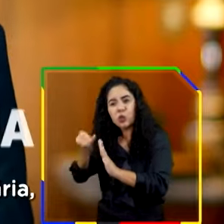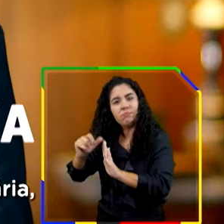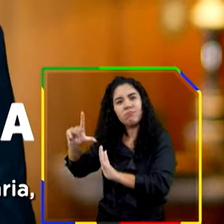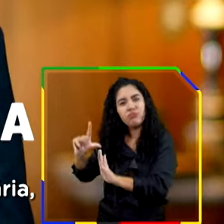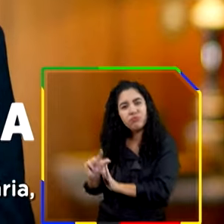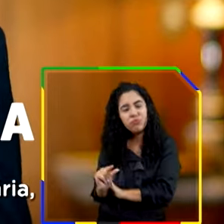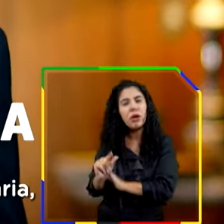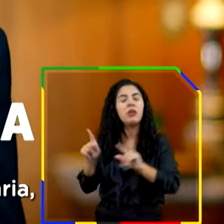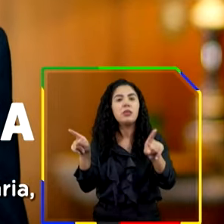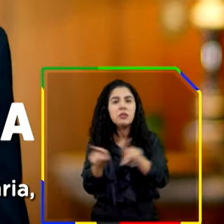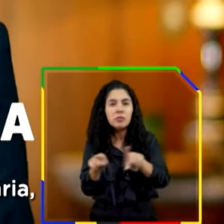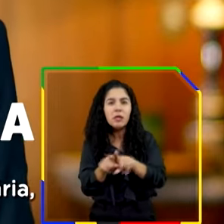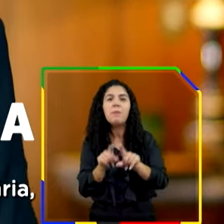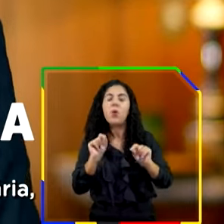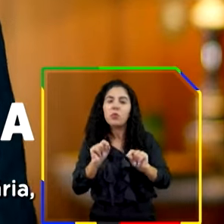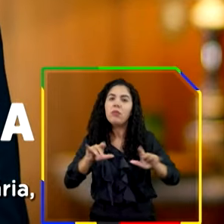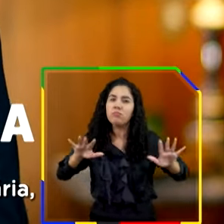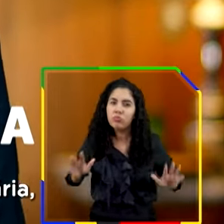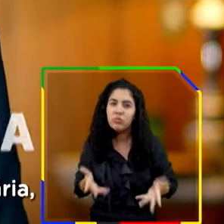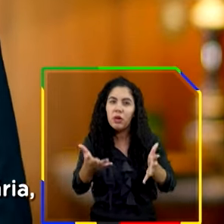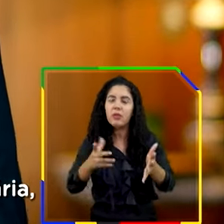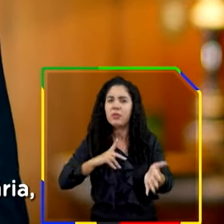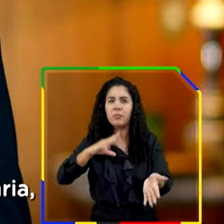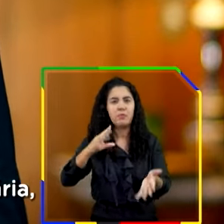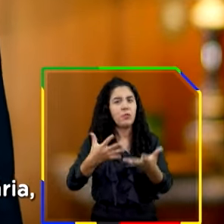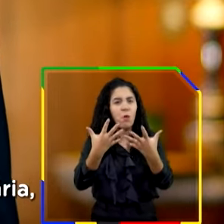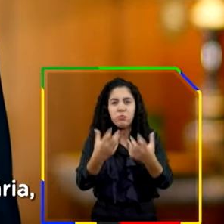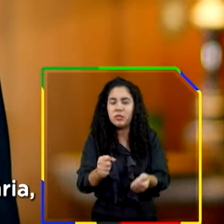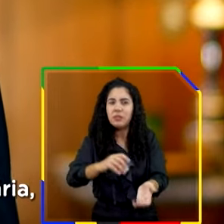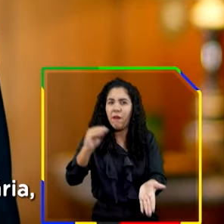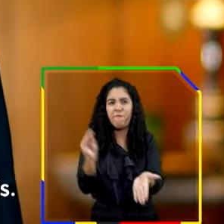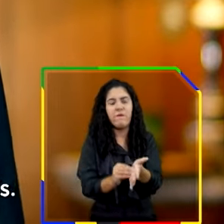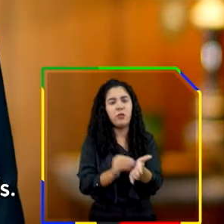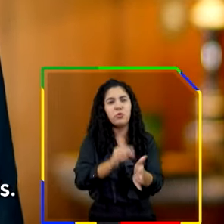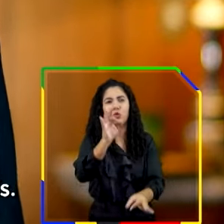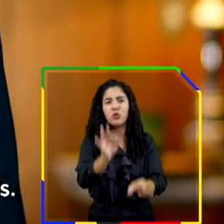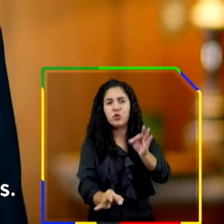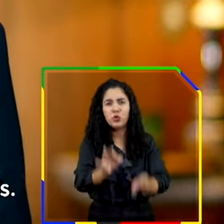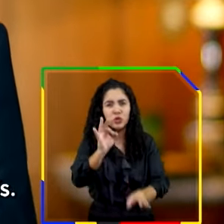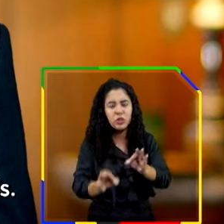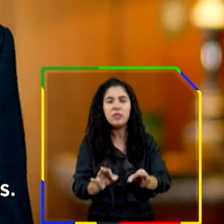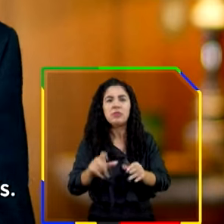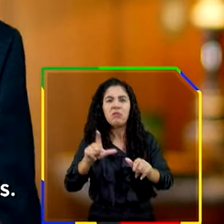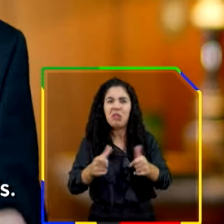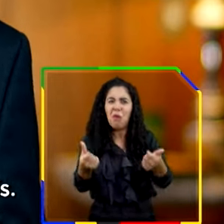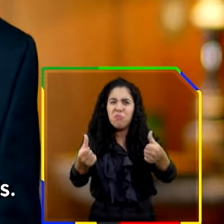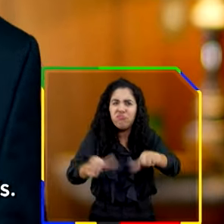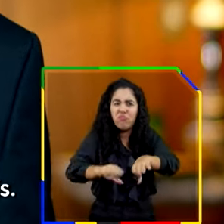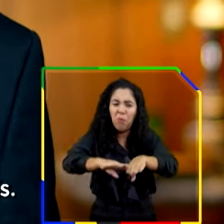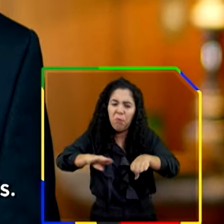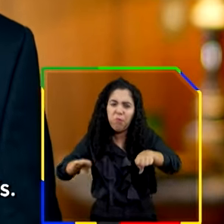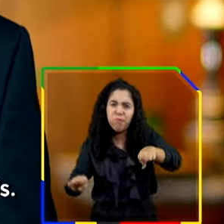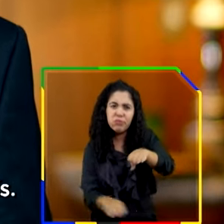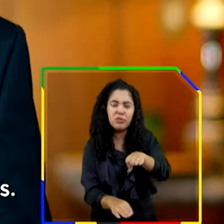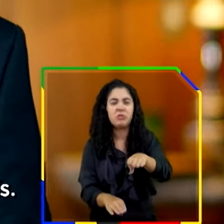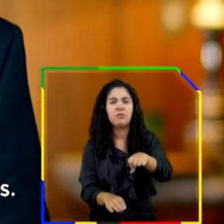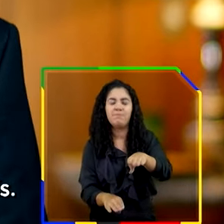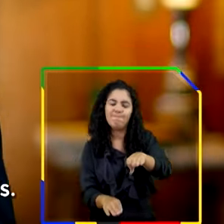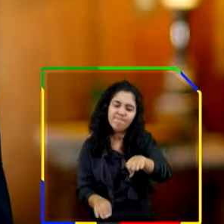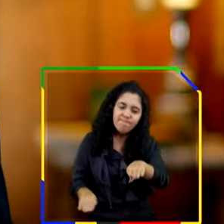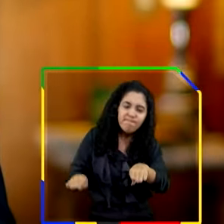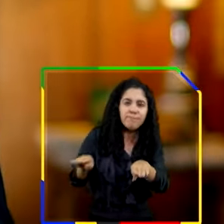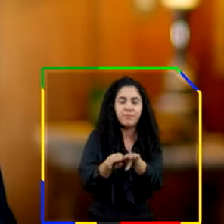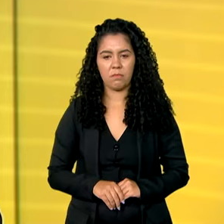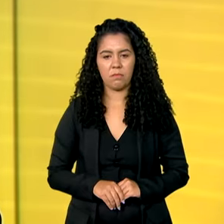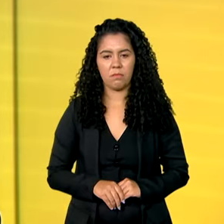Corrigindo grande parte da inaceitável injustiça tributária que aprofundava a desigualdade social em nosso país.